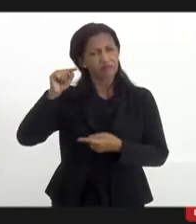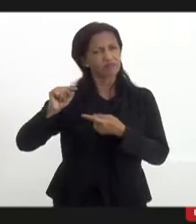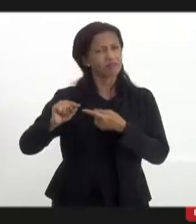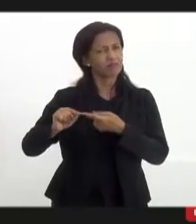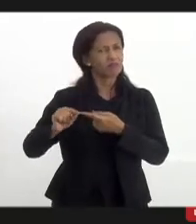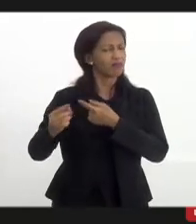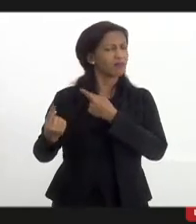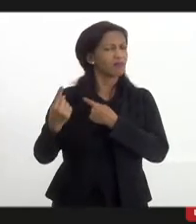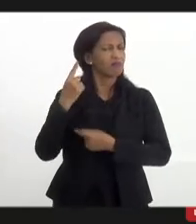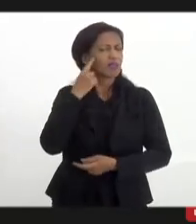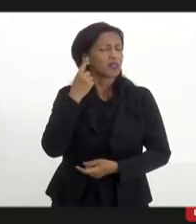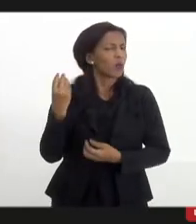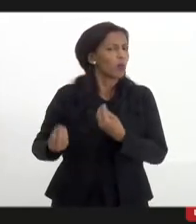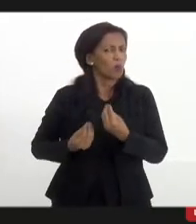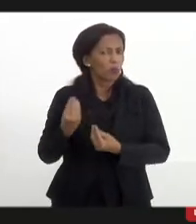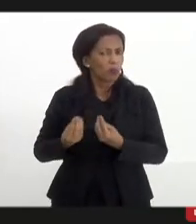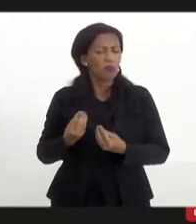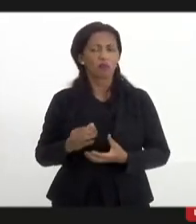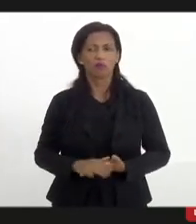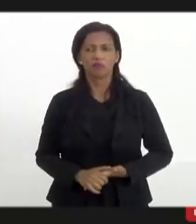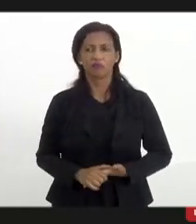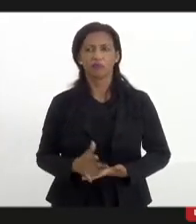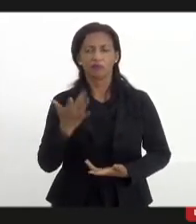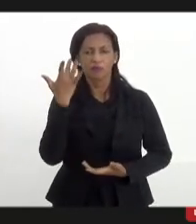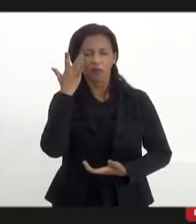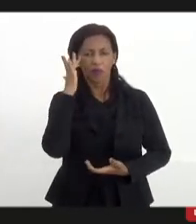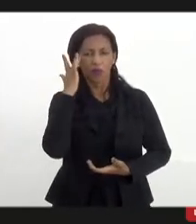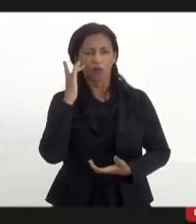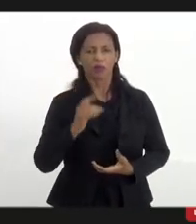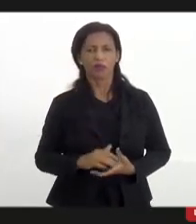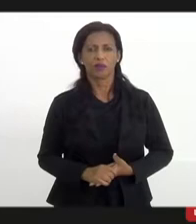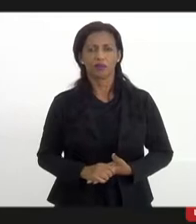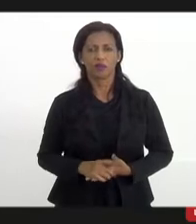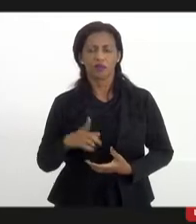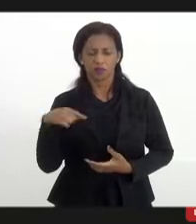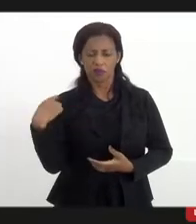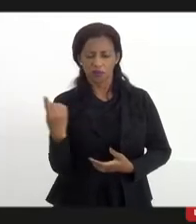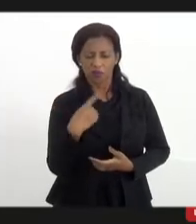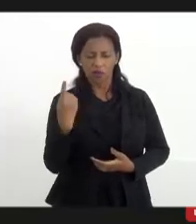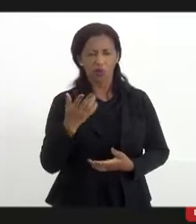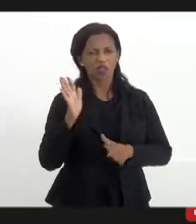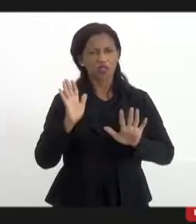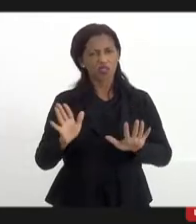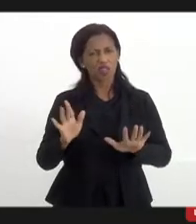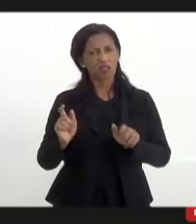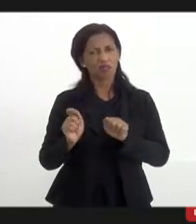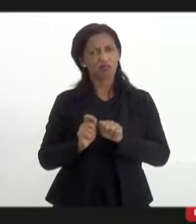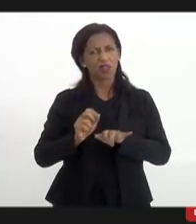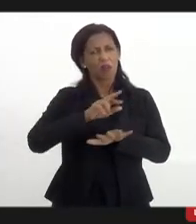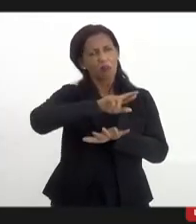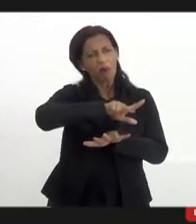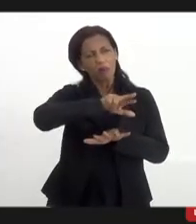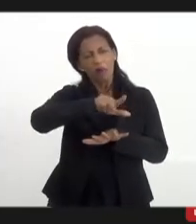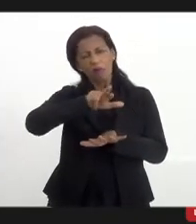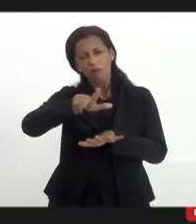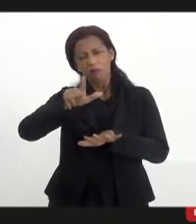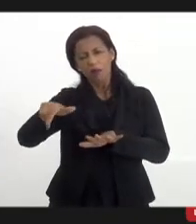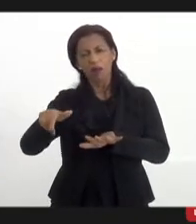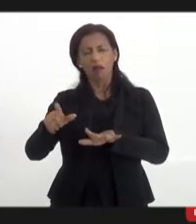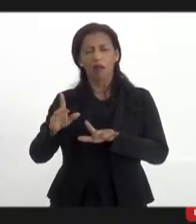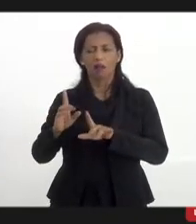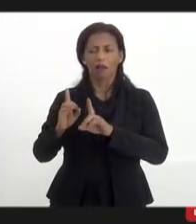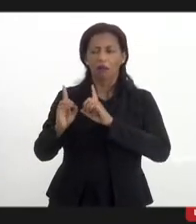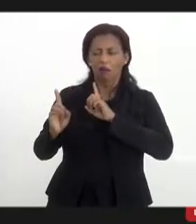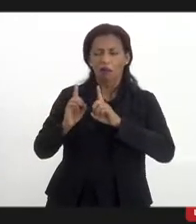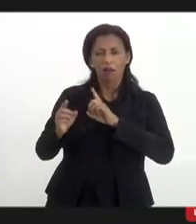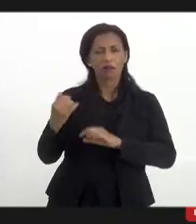seguinte, Faldé, que, poxa, eu acho que nós já fizemos vários debates sobre